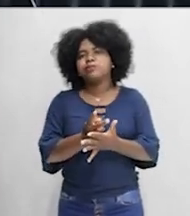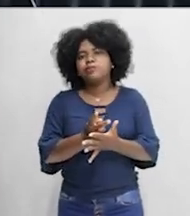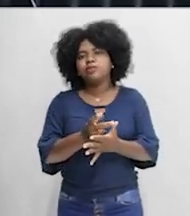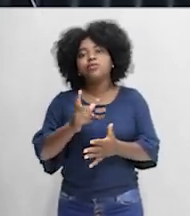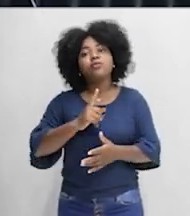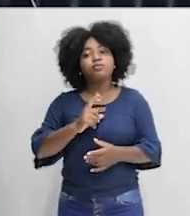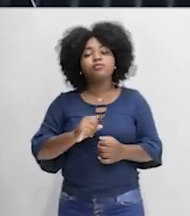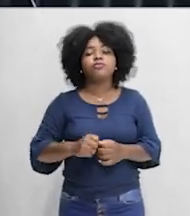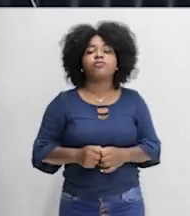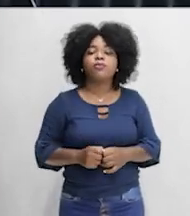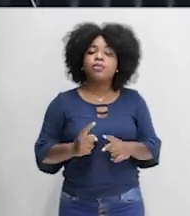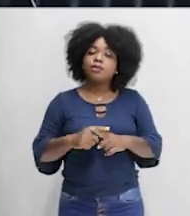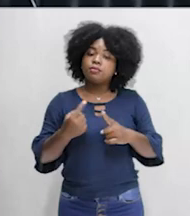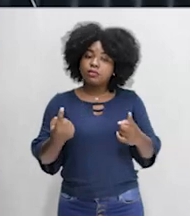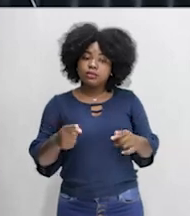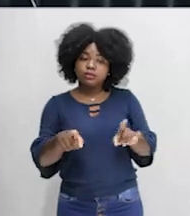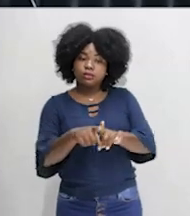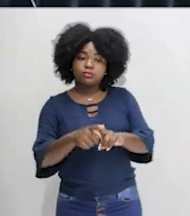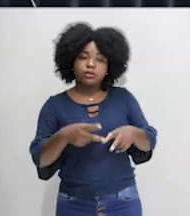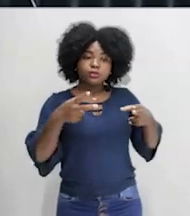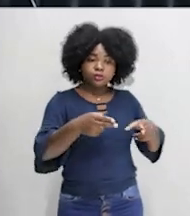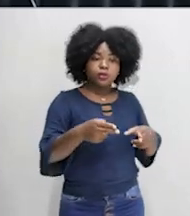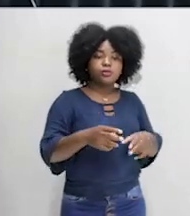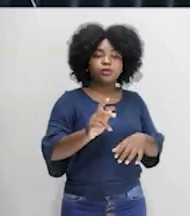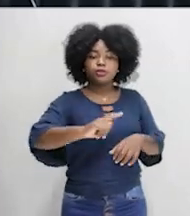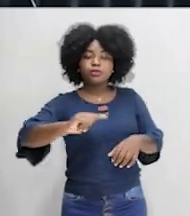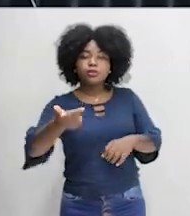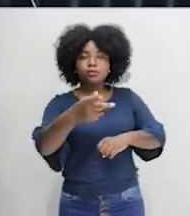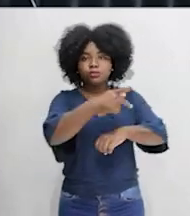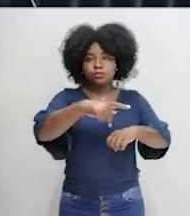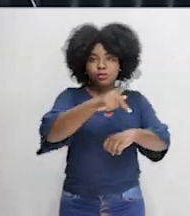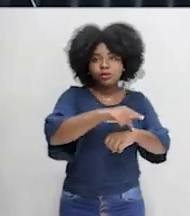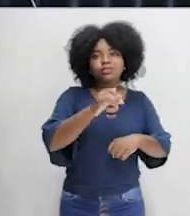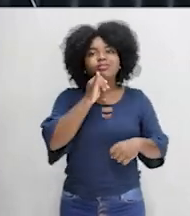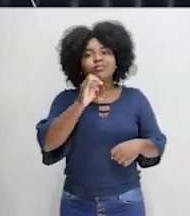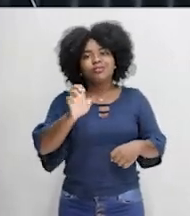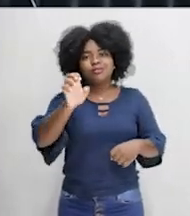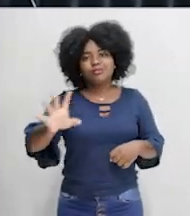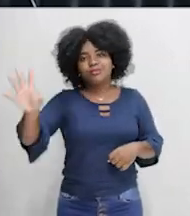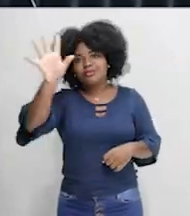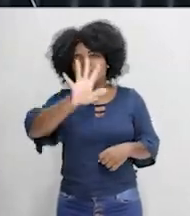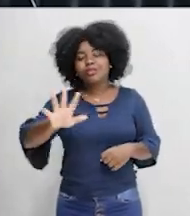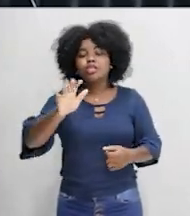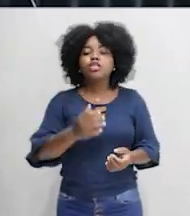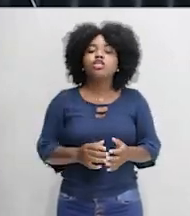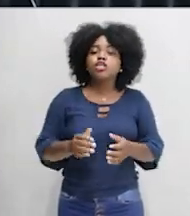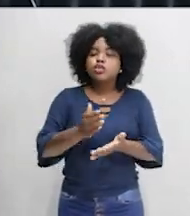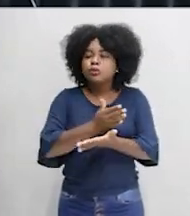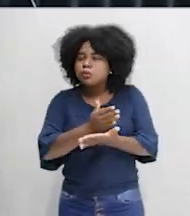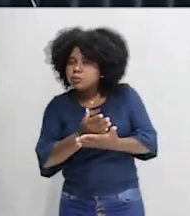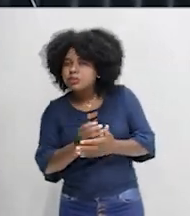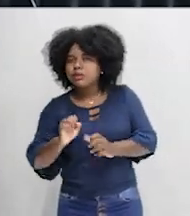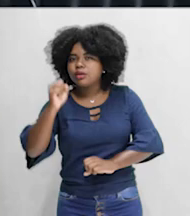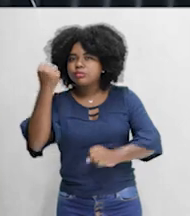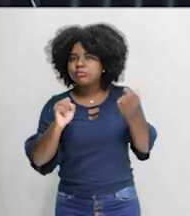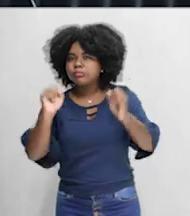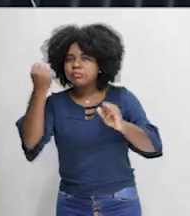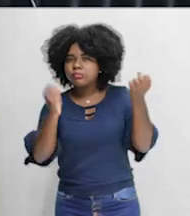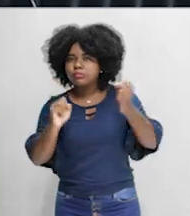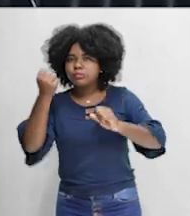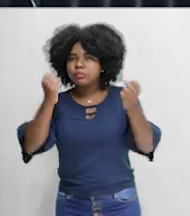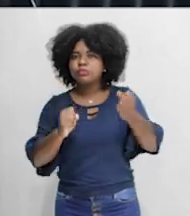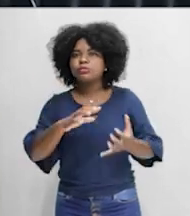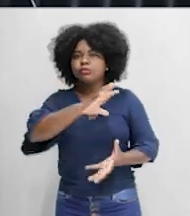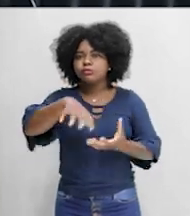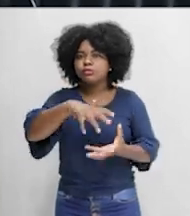semelhante ao processo também da Europa, dos países que iniciaram o processo de revolução industrial, galera, a degradação ambiental no